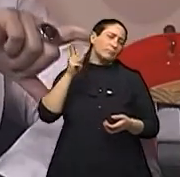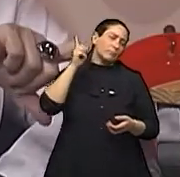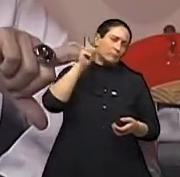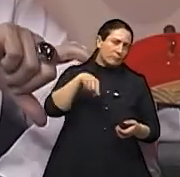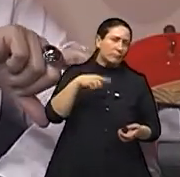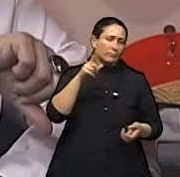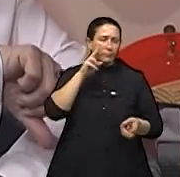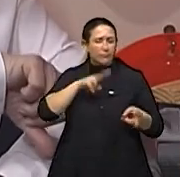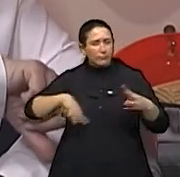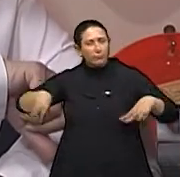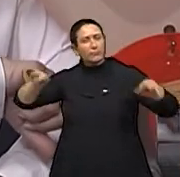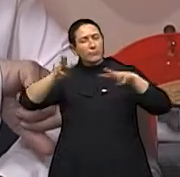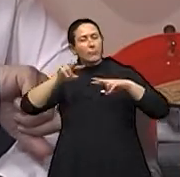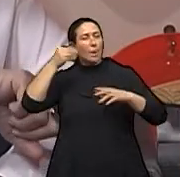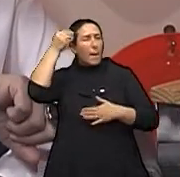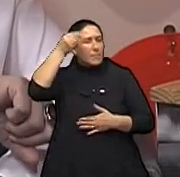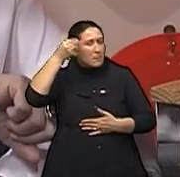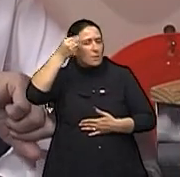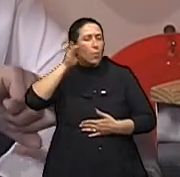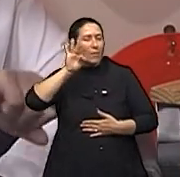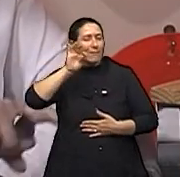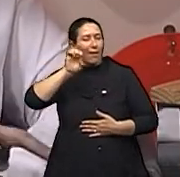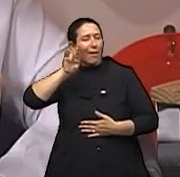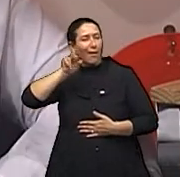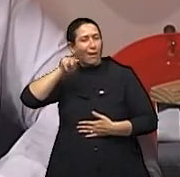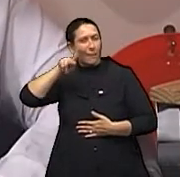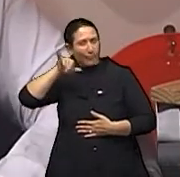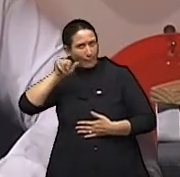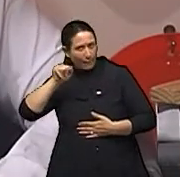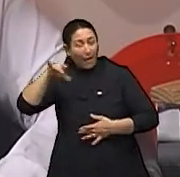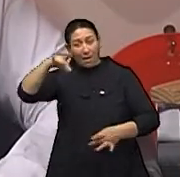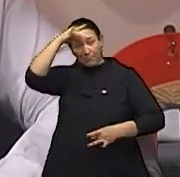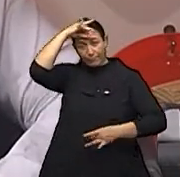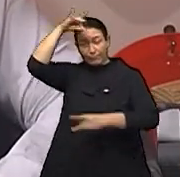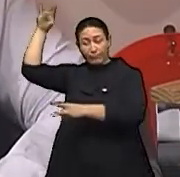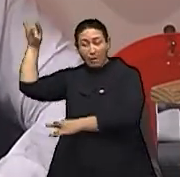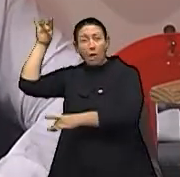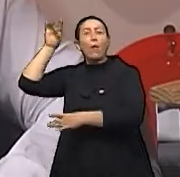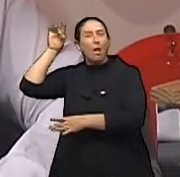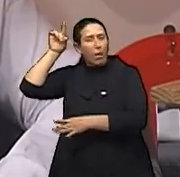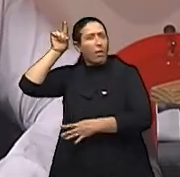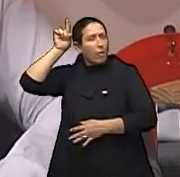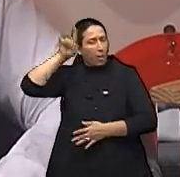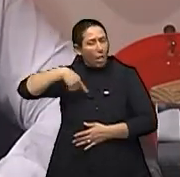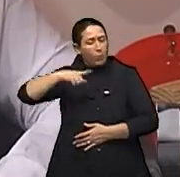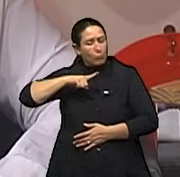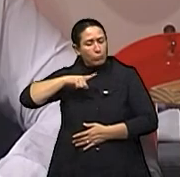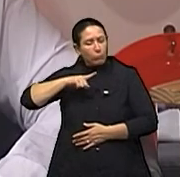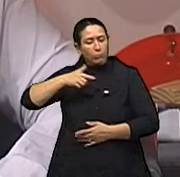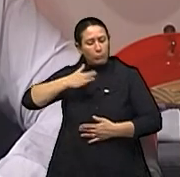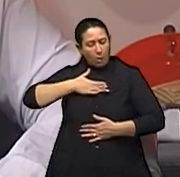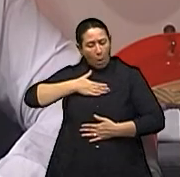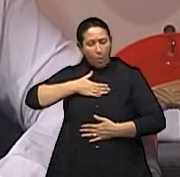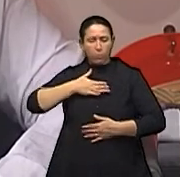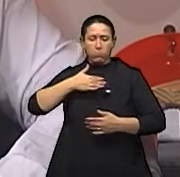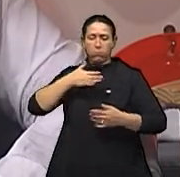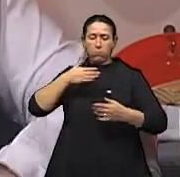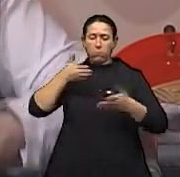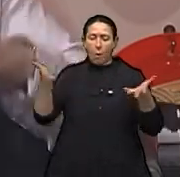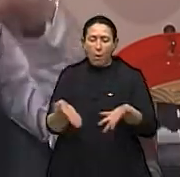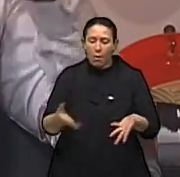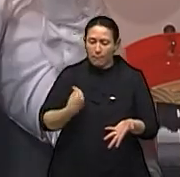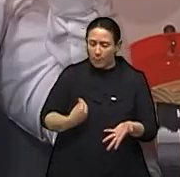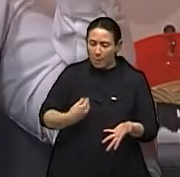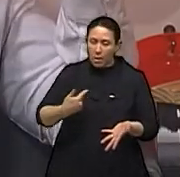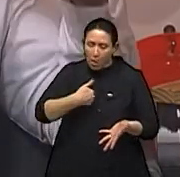da psicologia, da psicoterapia reencarnacionista, nós somos coautores da nossa realidade. Então,